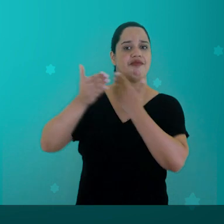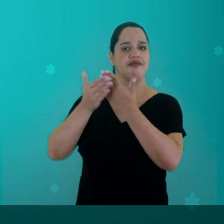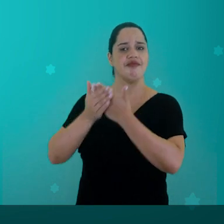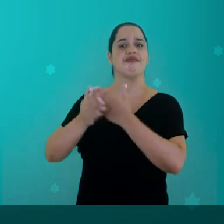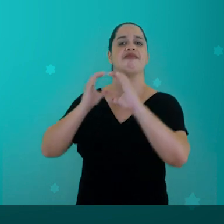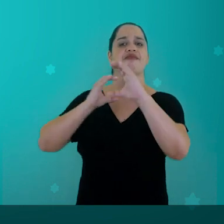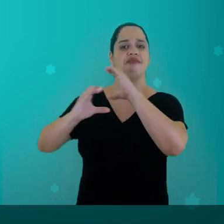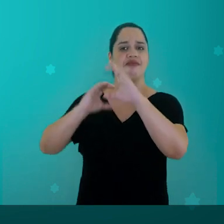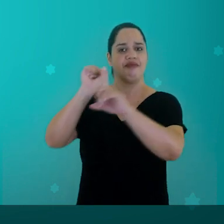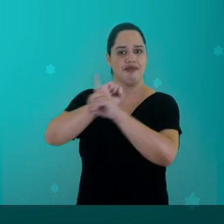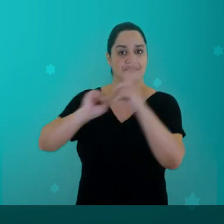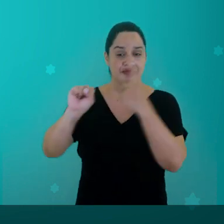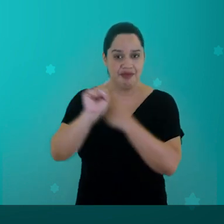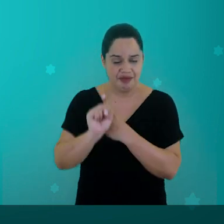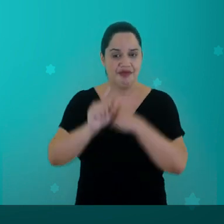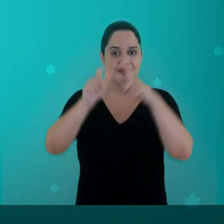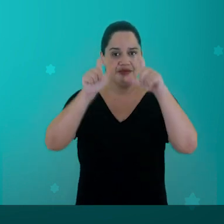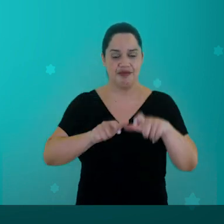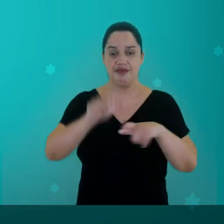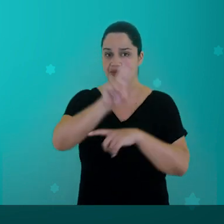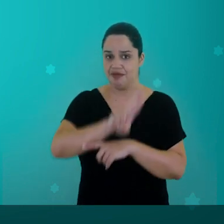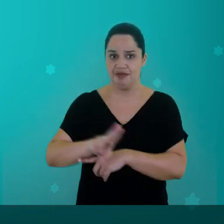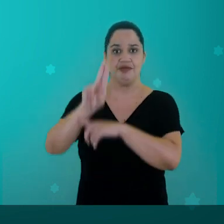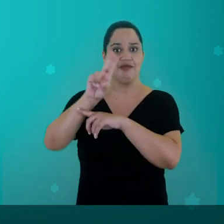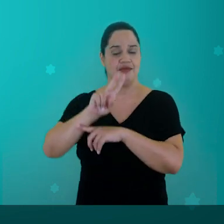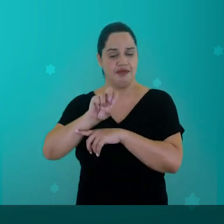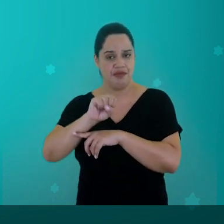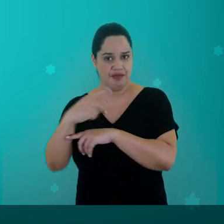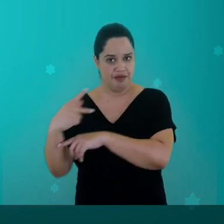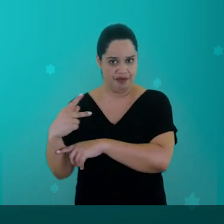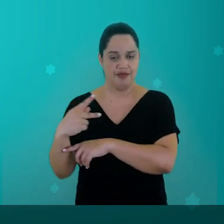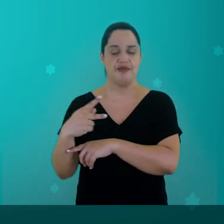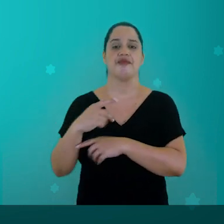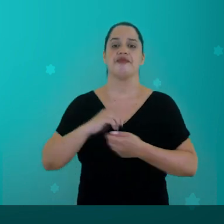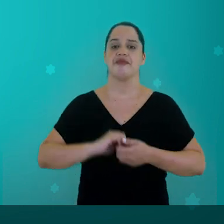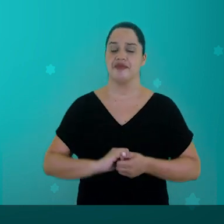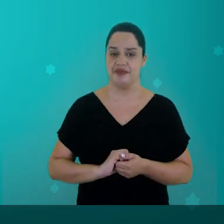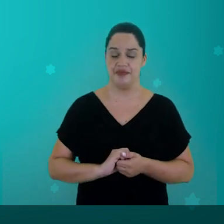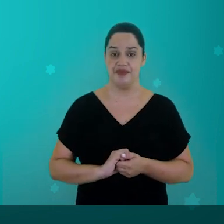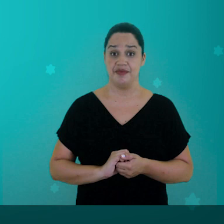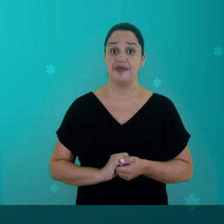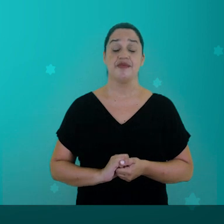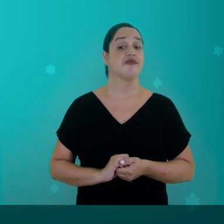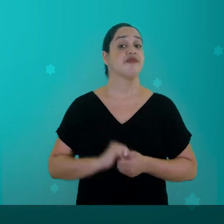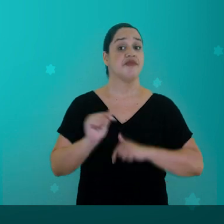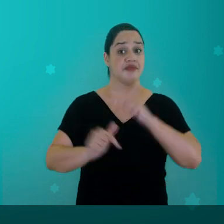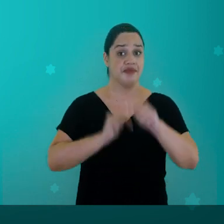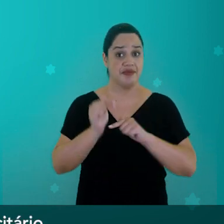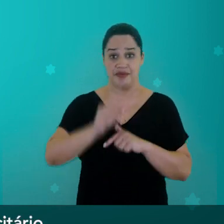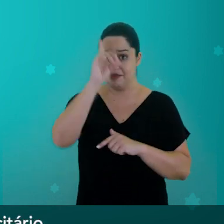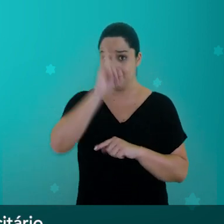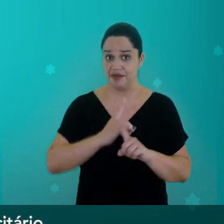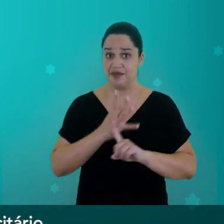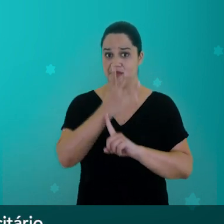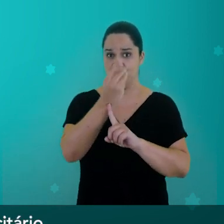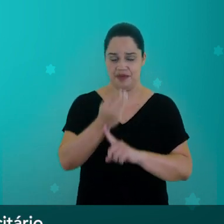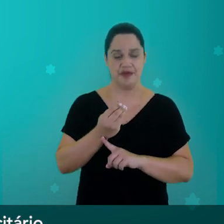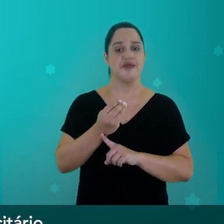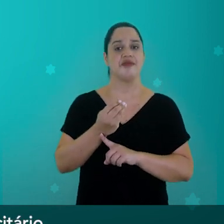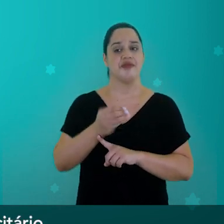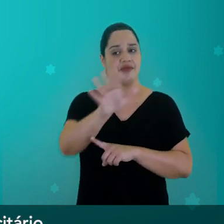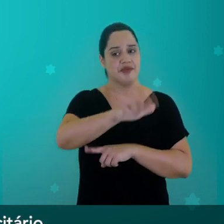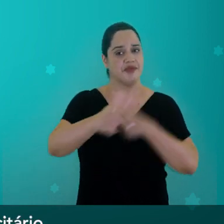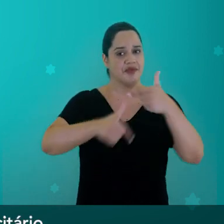adulto, foi estudar comunicação social na Universidade de São Paulo, USP. Atuou como